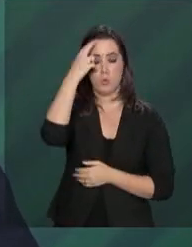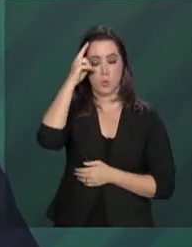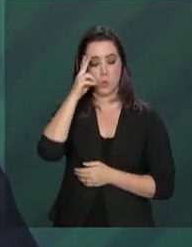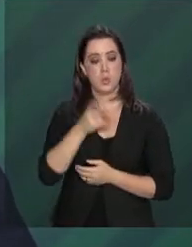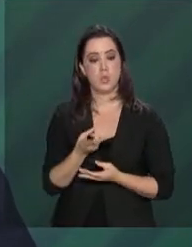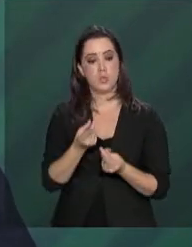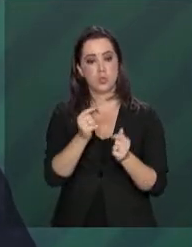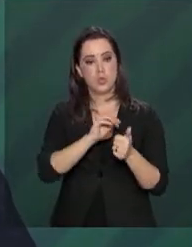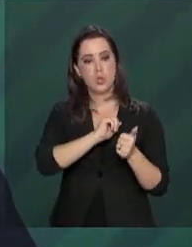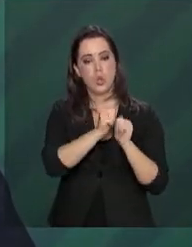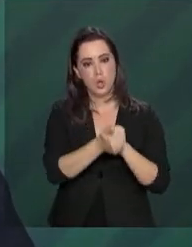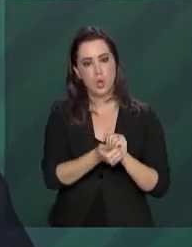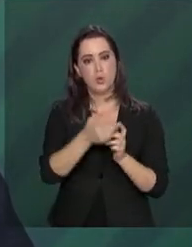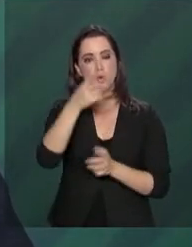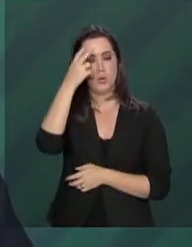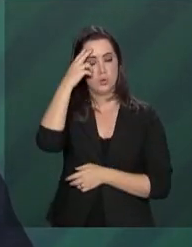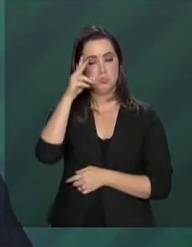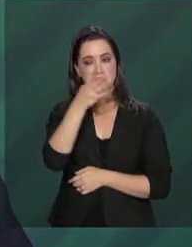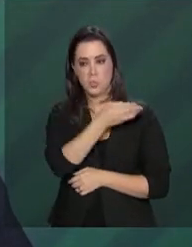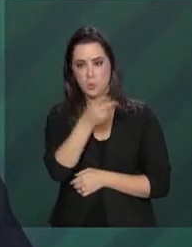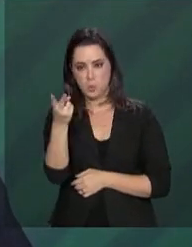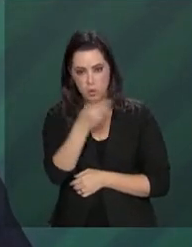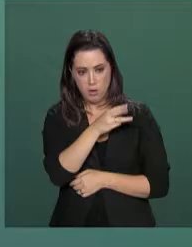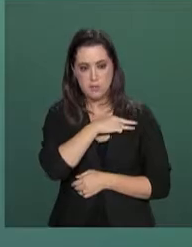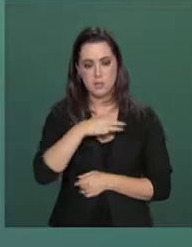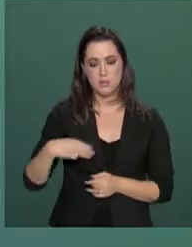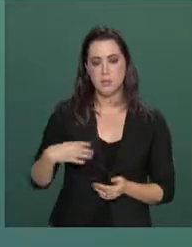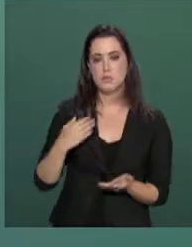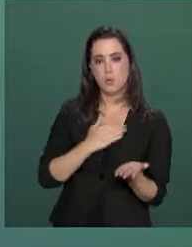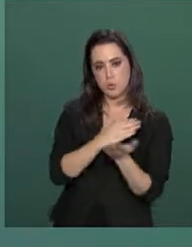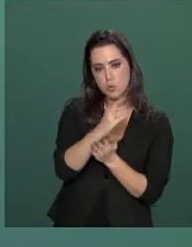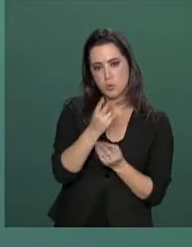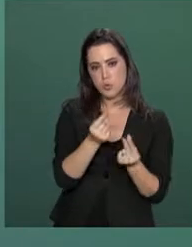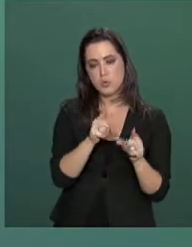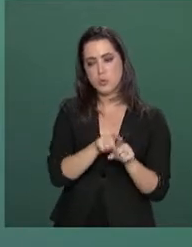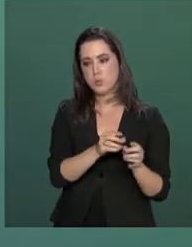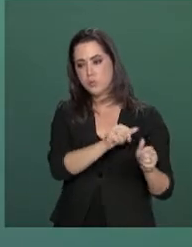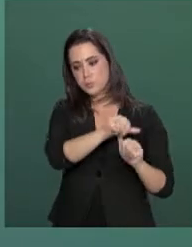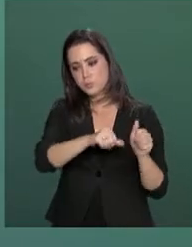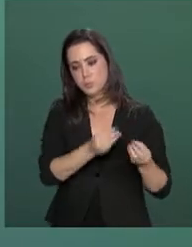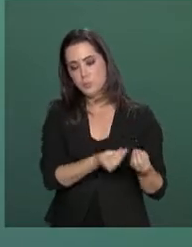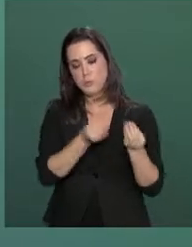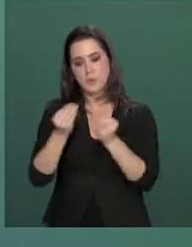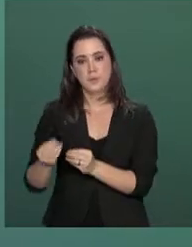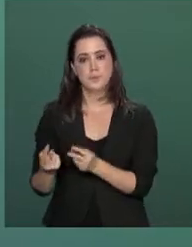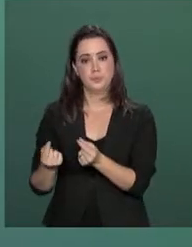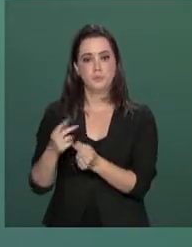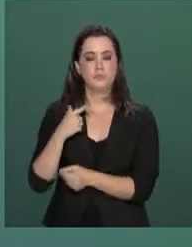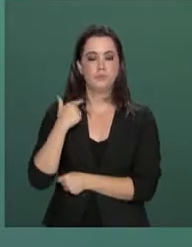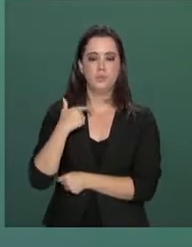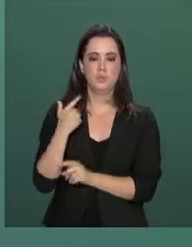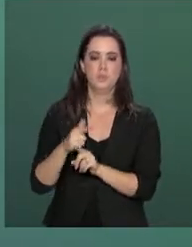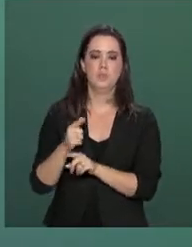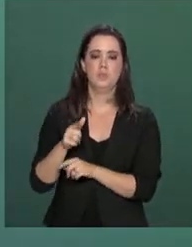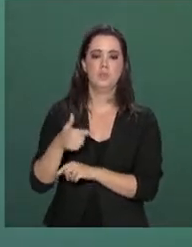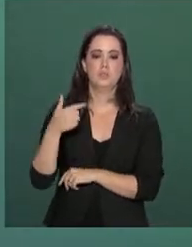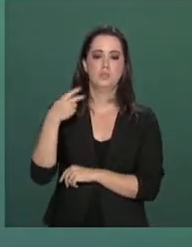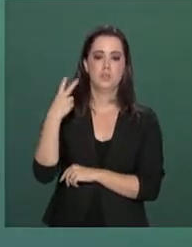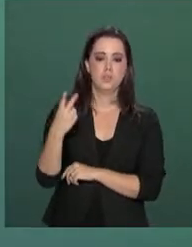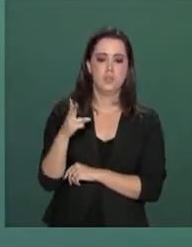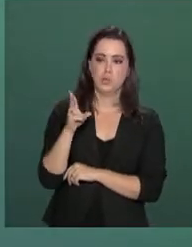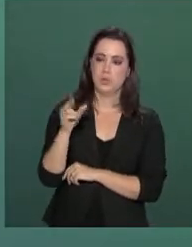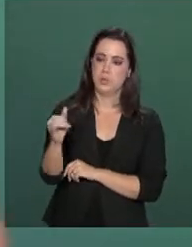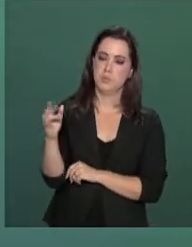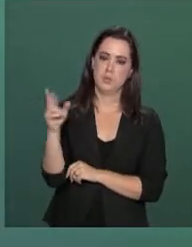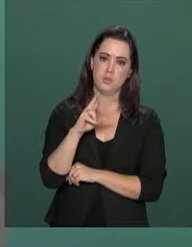preservando a cultura do senhor ministro, dos esportes, trouxe recursos que vão permitir, no próximo ano, 2 bilhões de reais